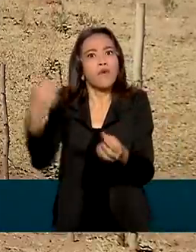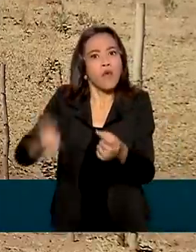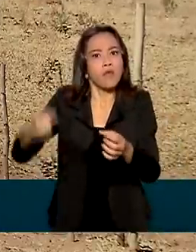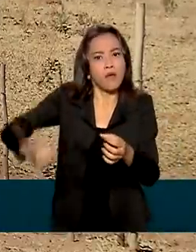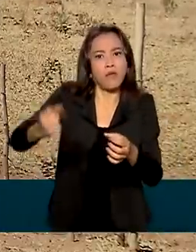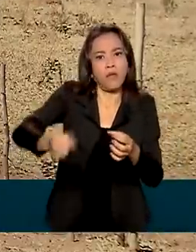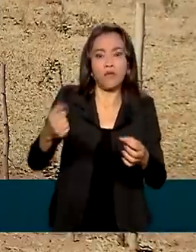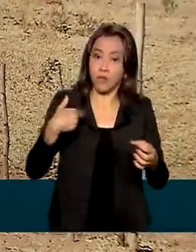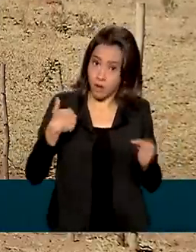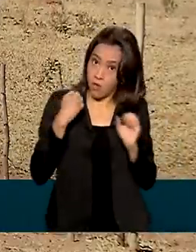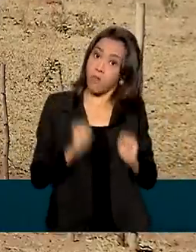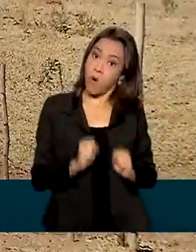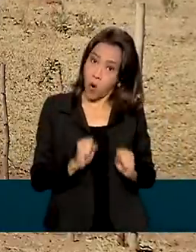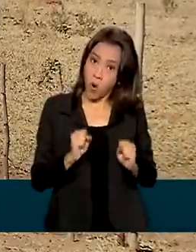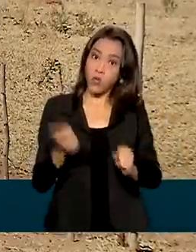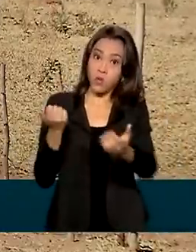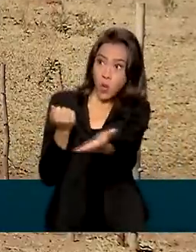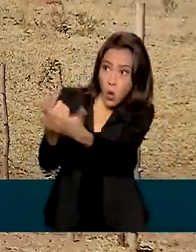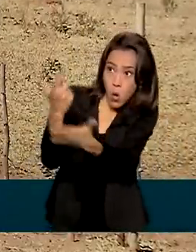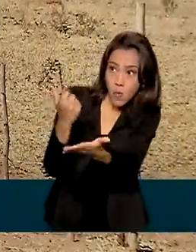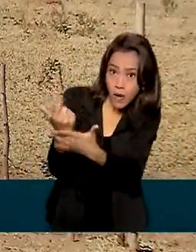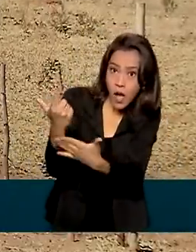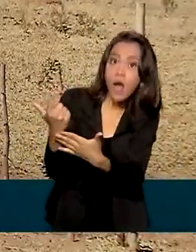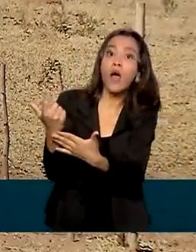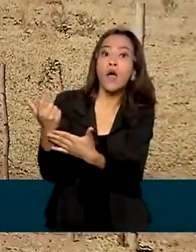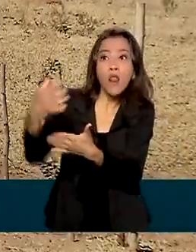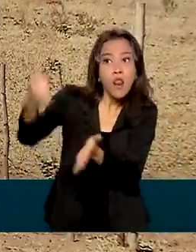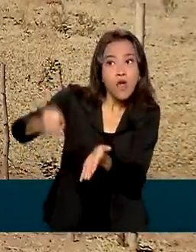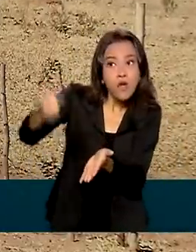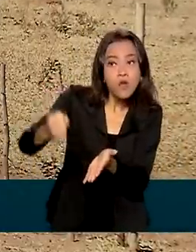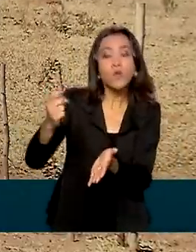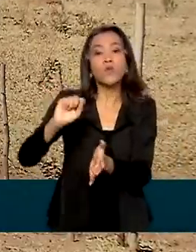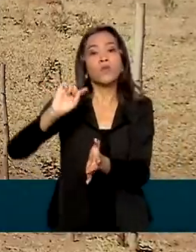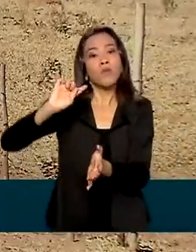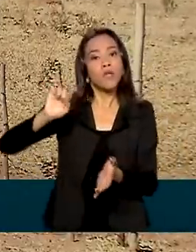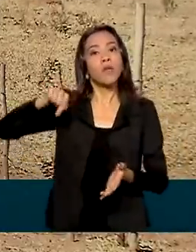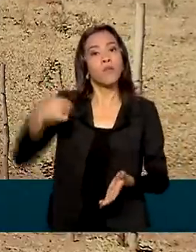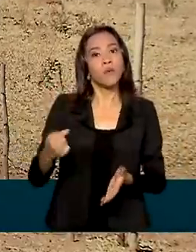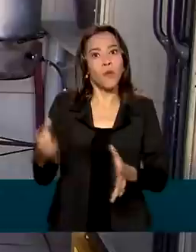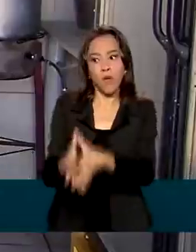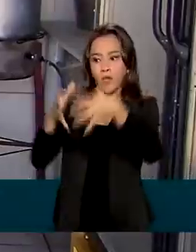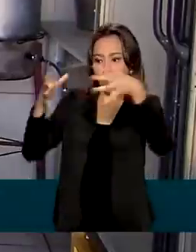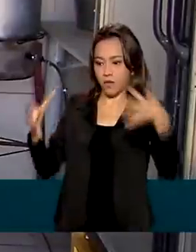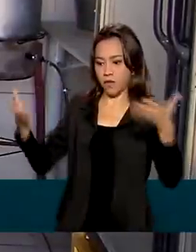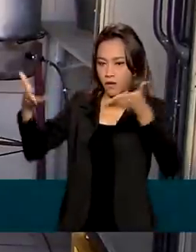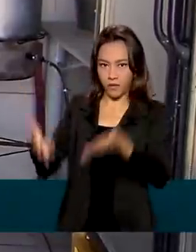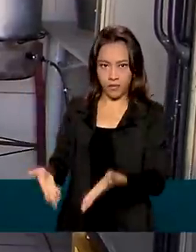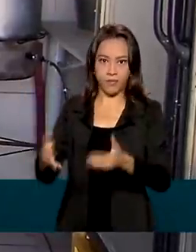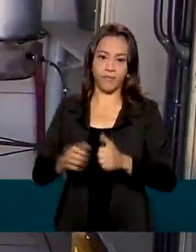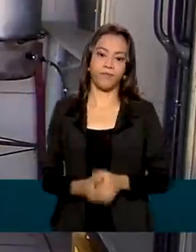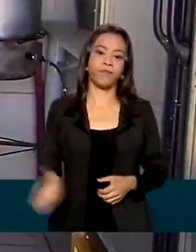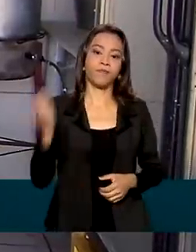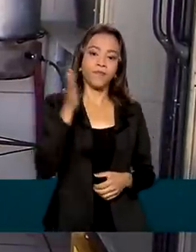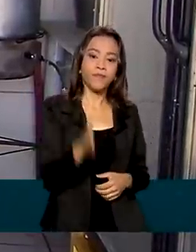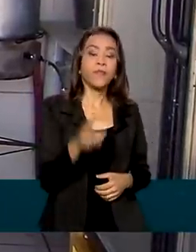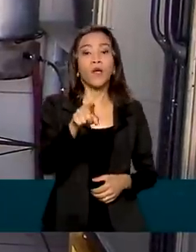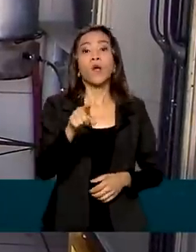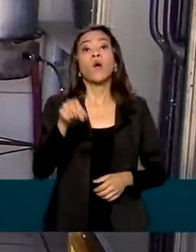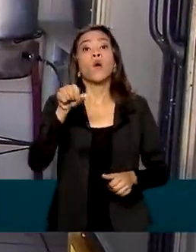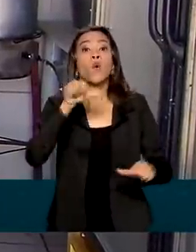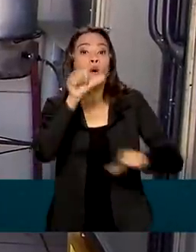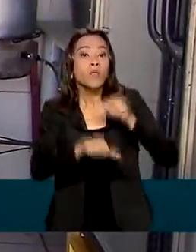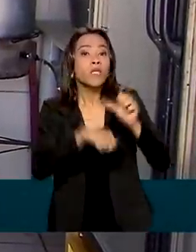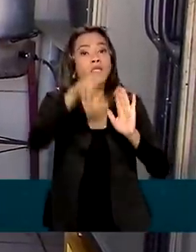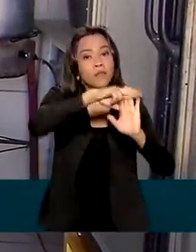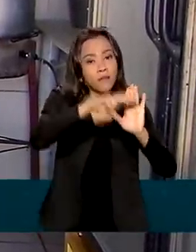Eu posso até comprar mais uma parte do leite para poder aumentar essa produção. Com a reformulação do Programa